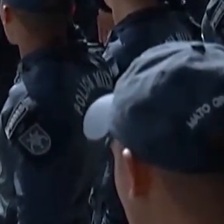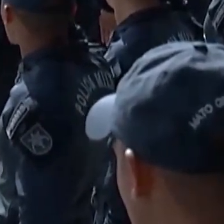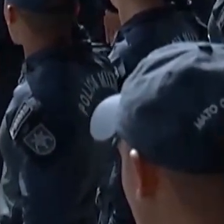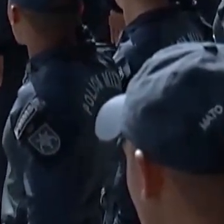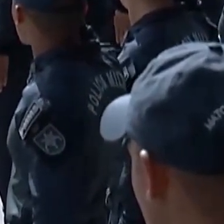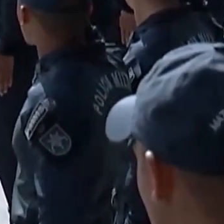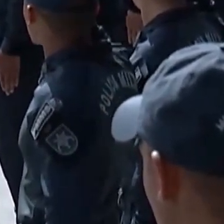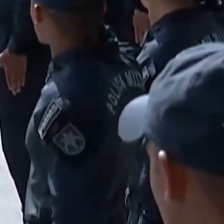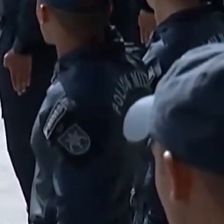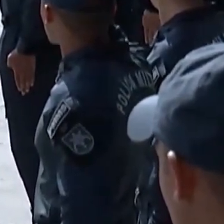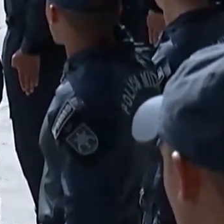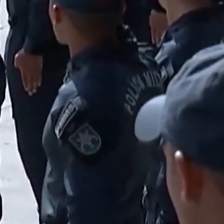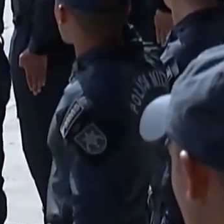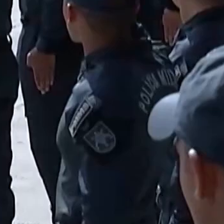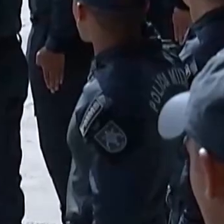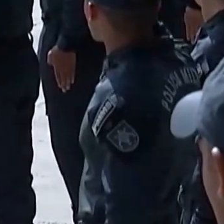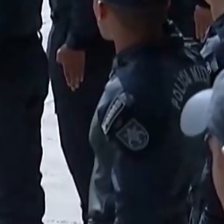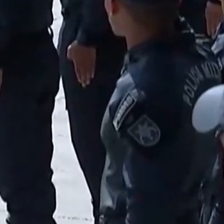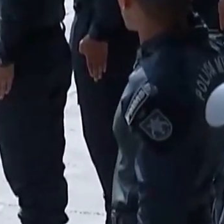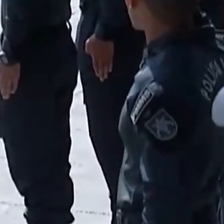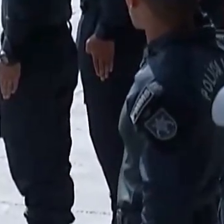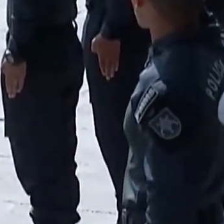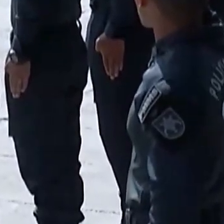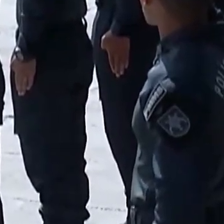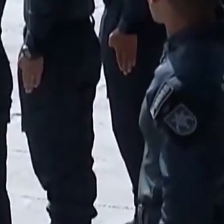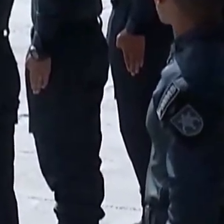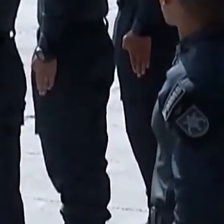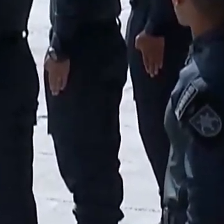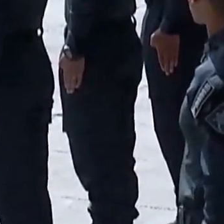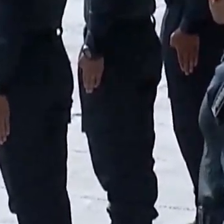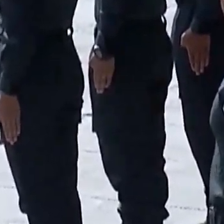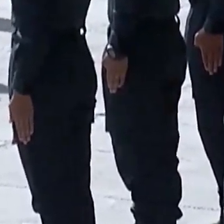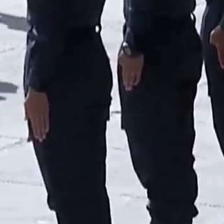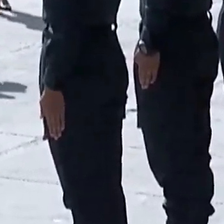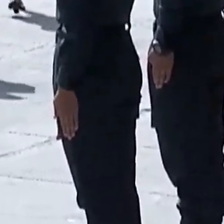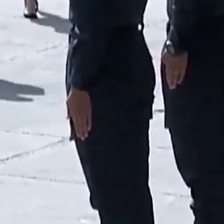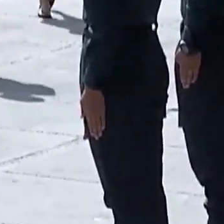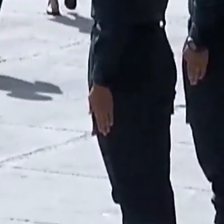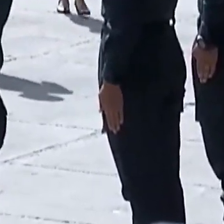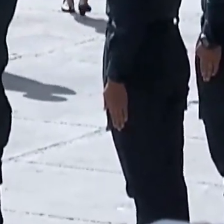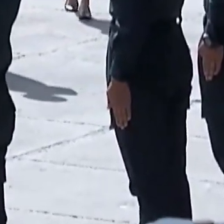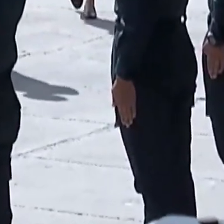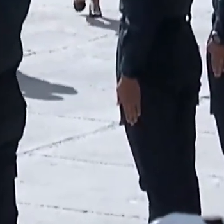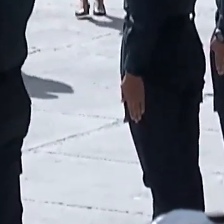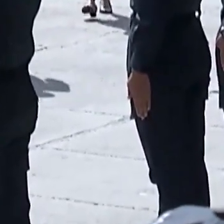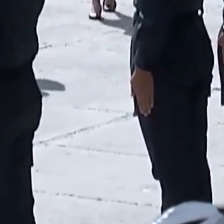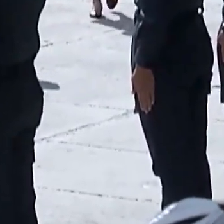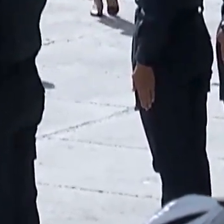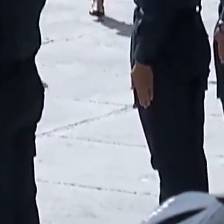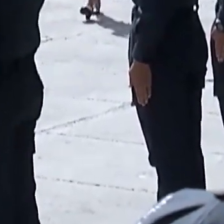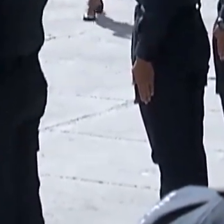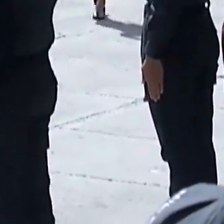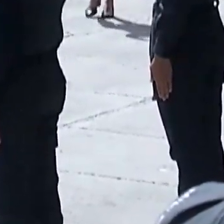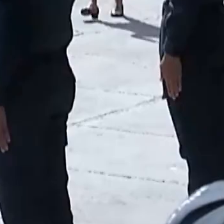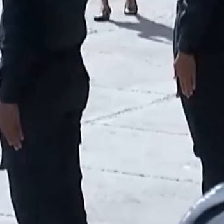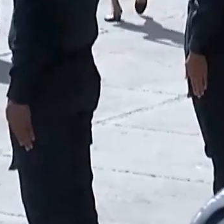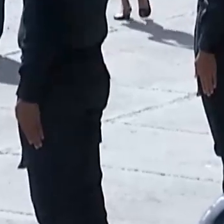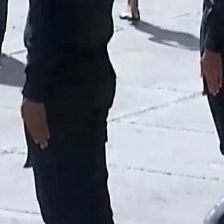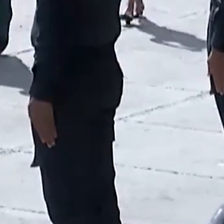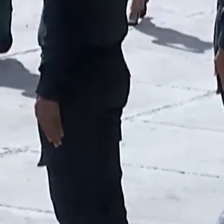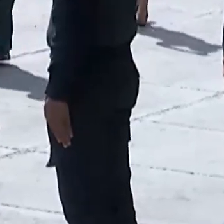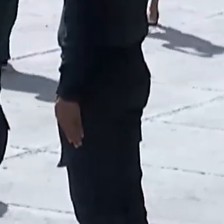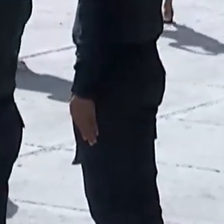Esse é um momento solene que há 12 legislaturas é executado aqui em Mato Grosso do Sul, sempre no começo de um ano,